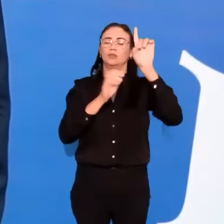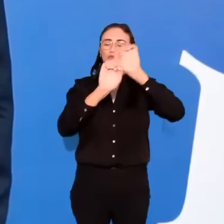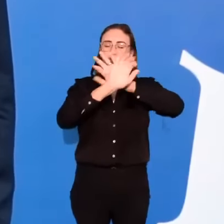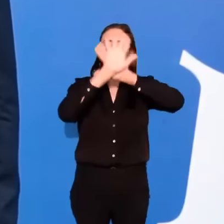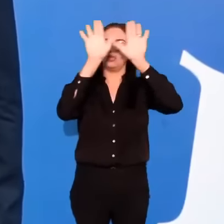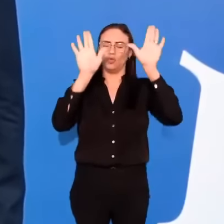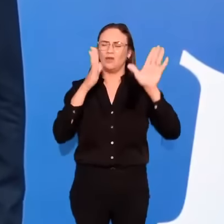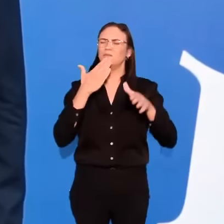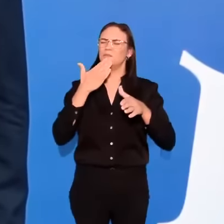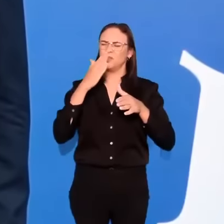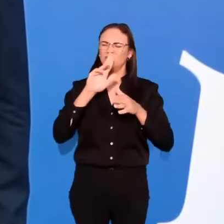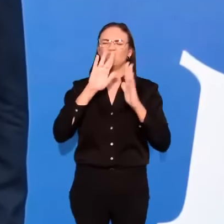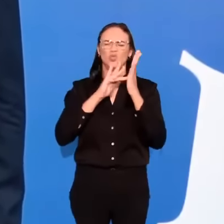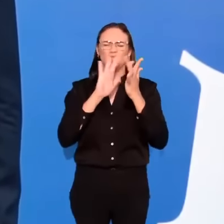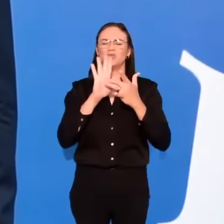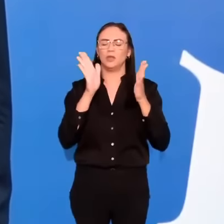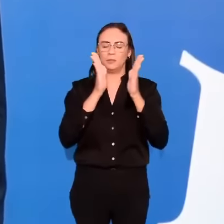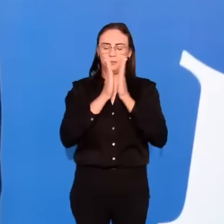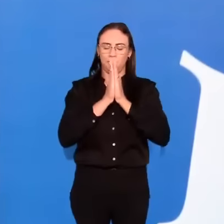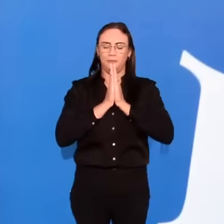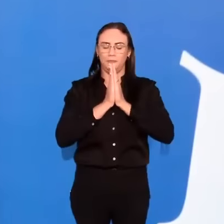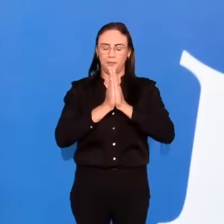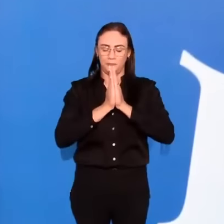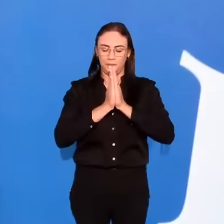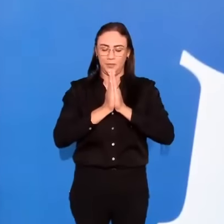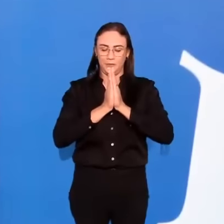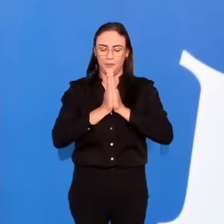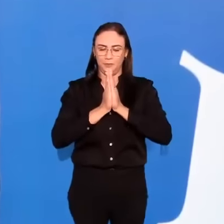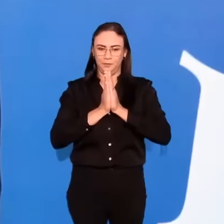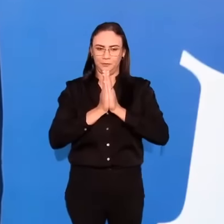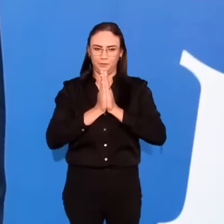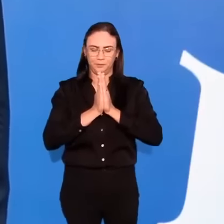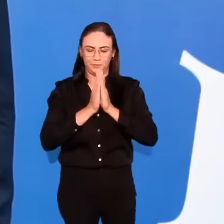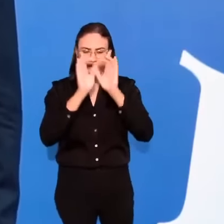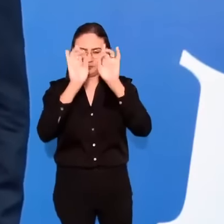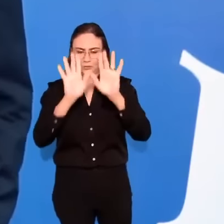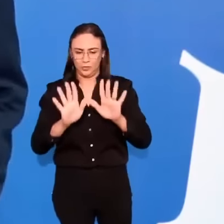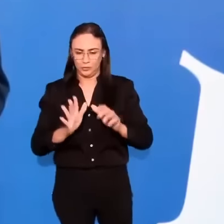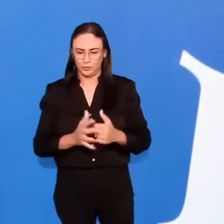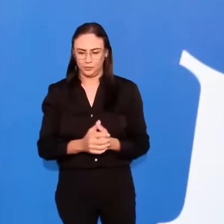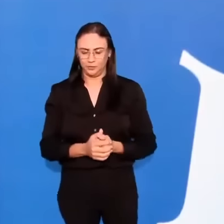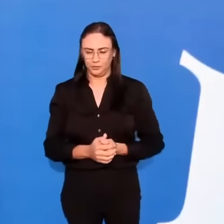pedimos e te oramos, no nome de Jesus. Amém. Deus abençoe.